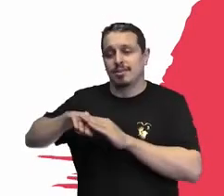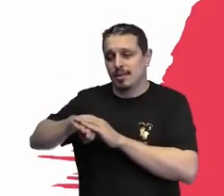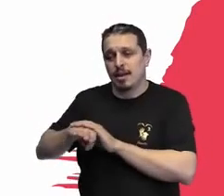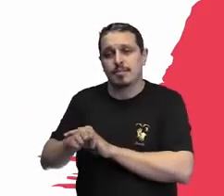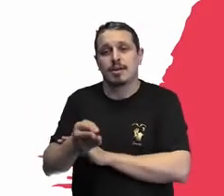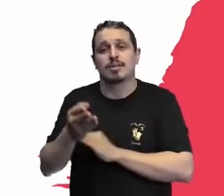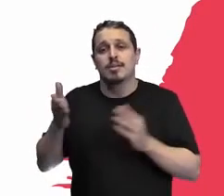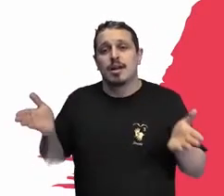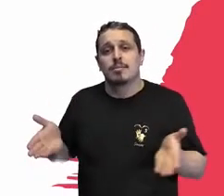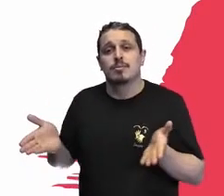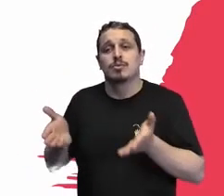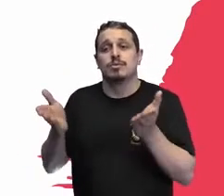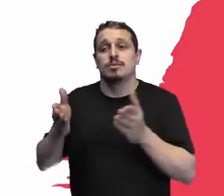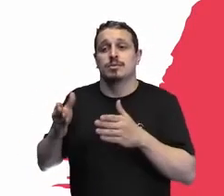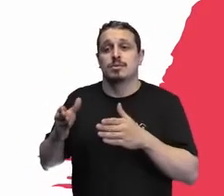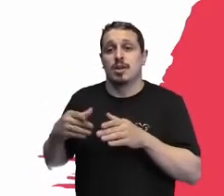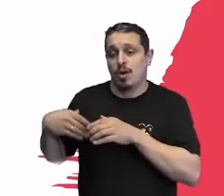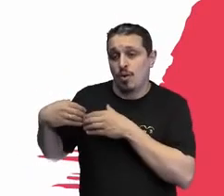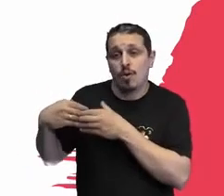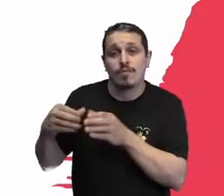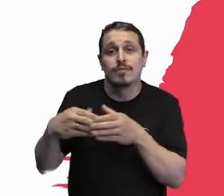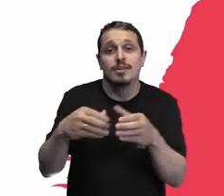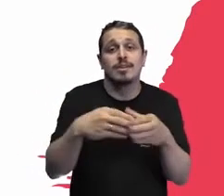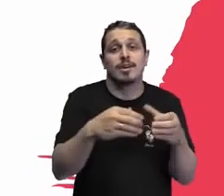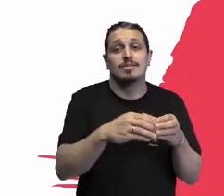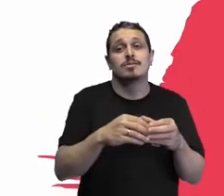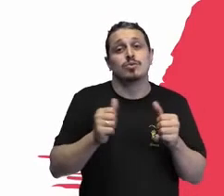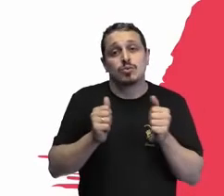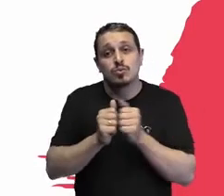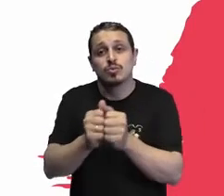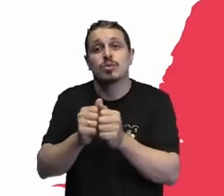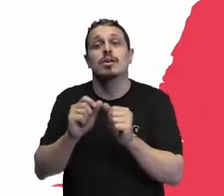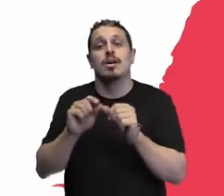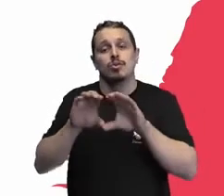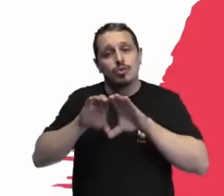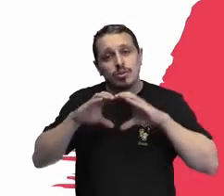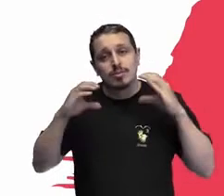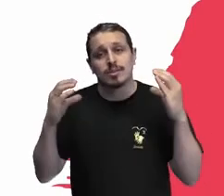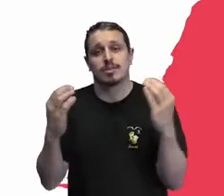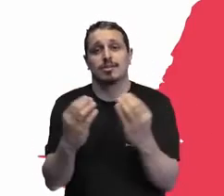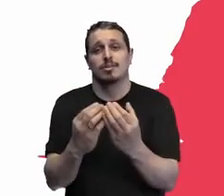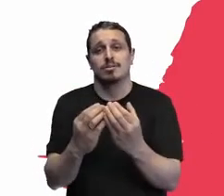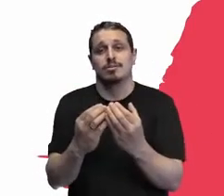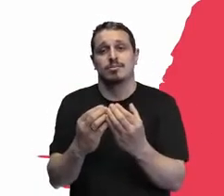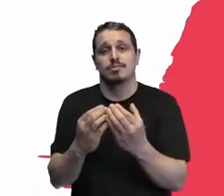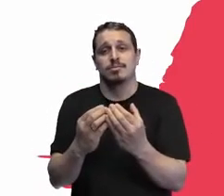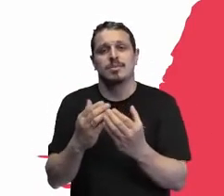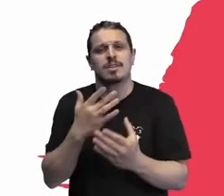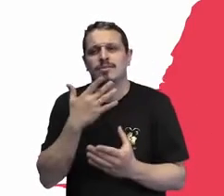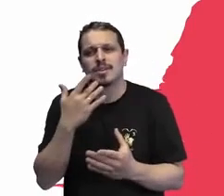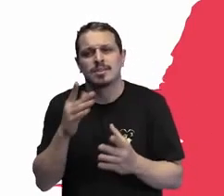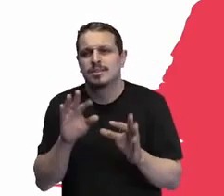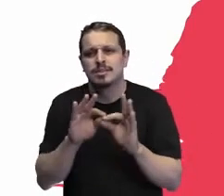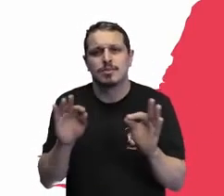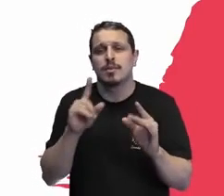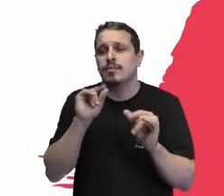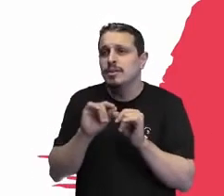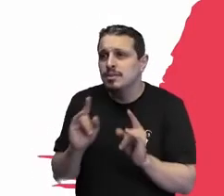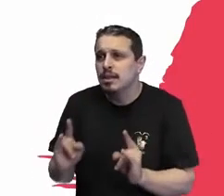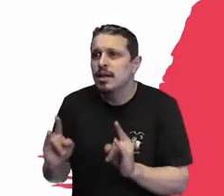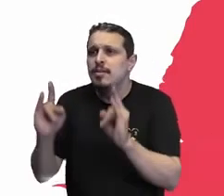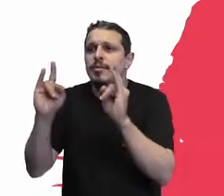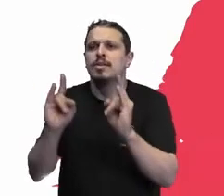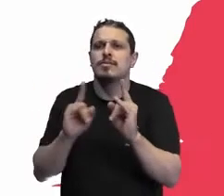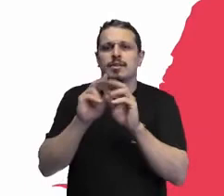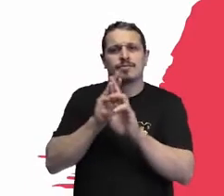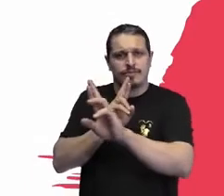convivência com a comunidade, então tem espaço de co-working, aí varia de prédio para prédio. Entretanto, embora a